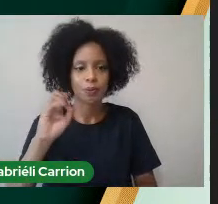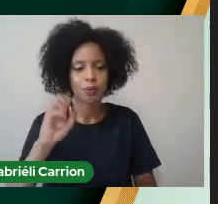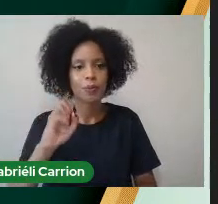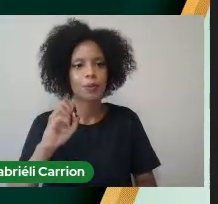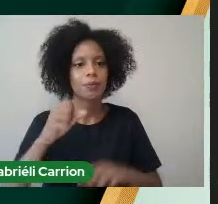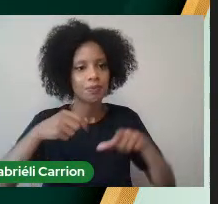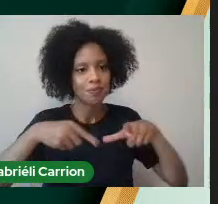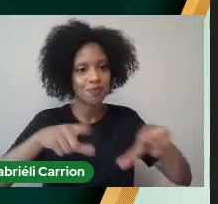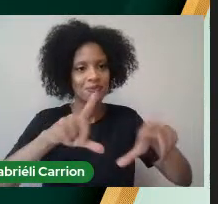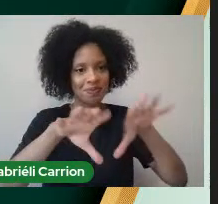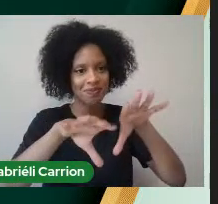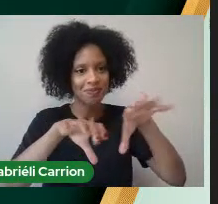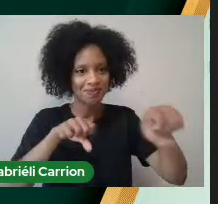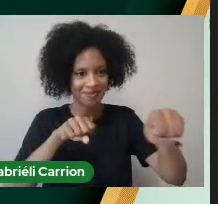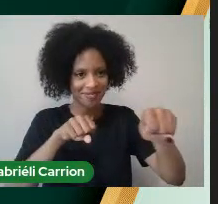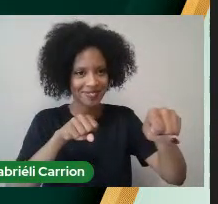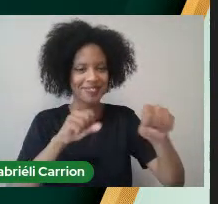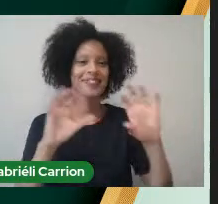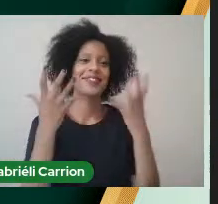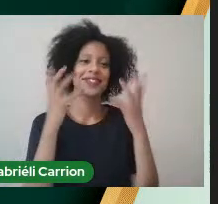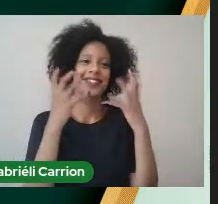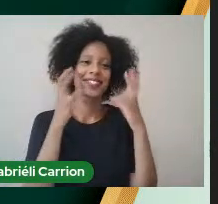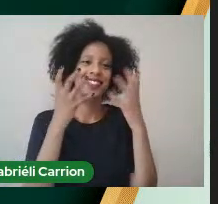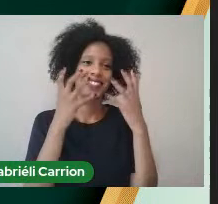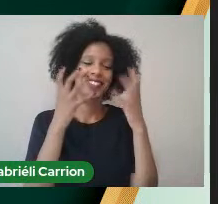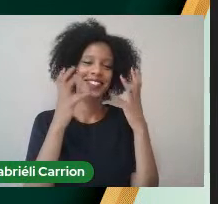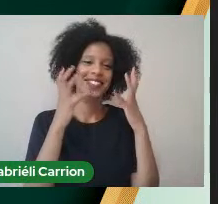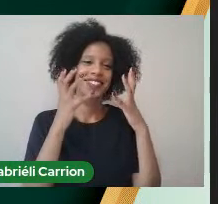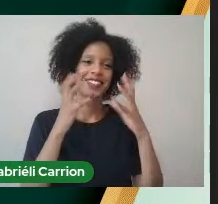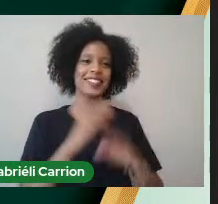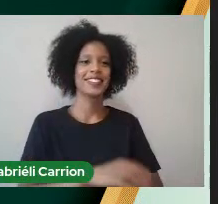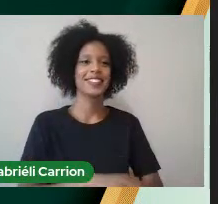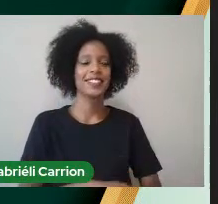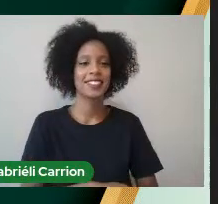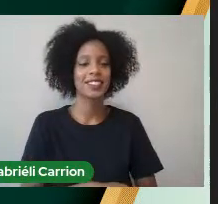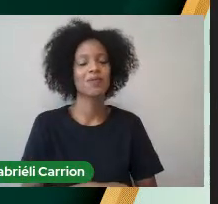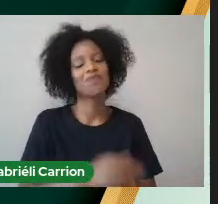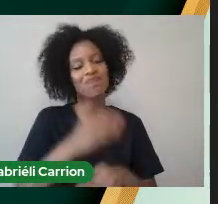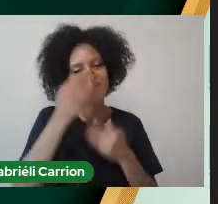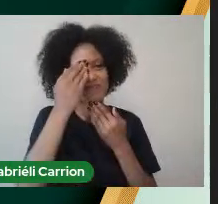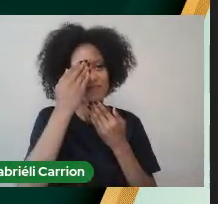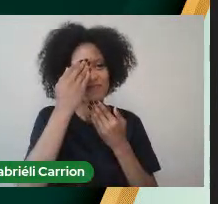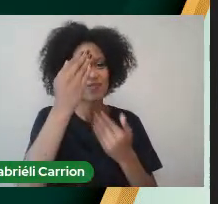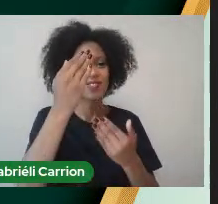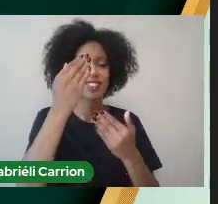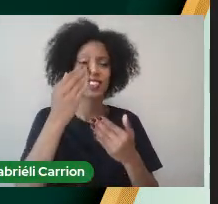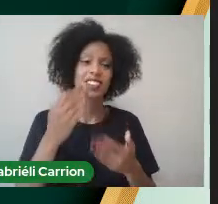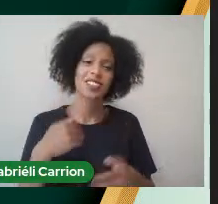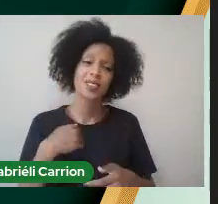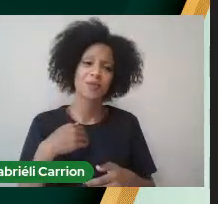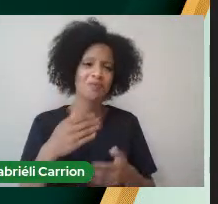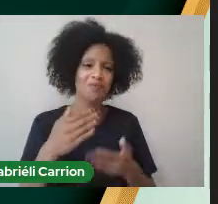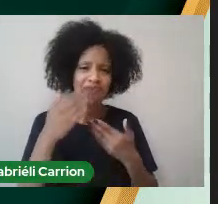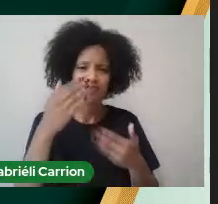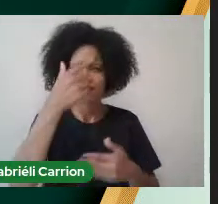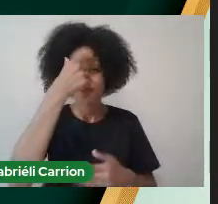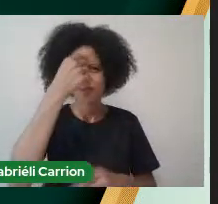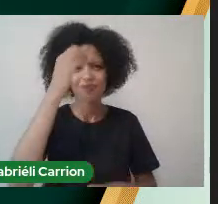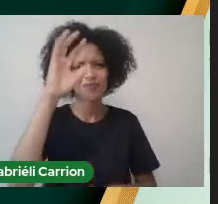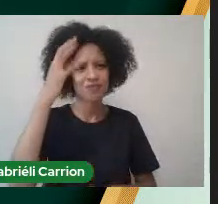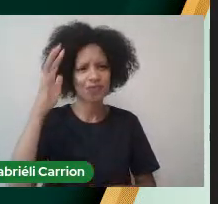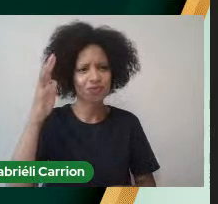Confira o Teo Grau Parabéns Obrigado Eu agradeço A Unipampa Pela